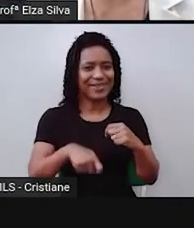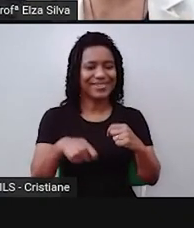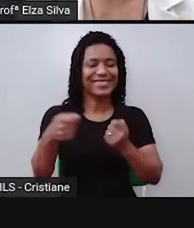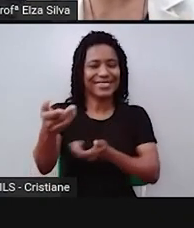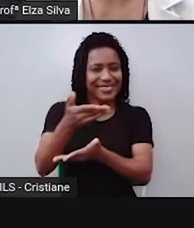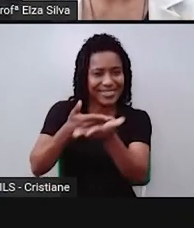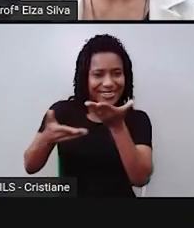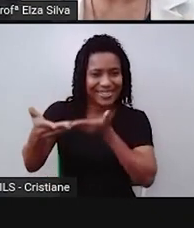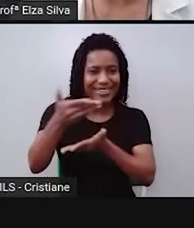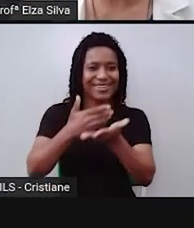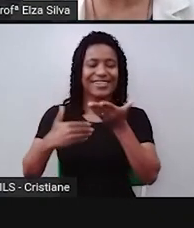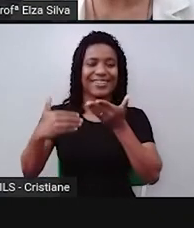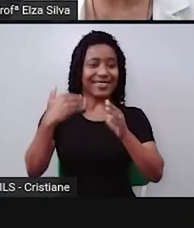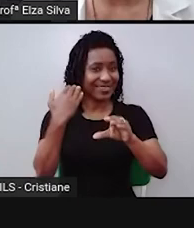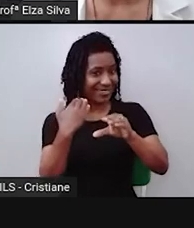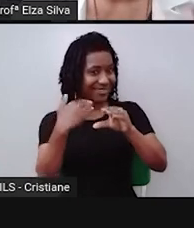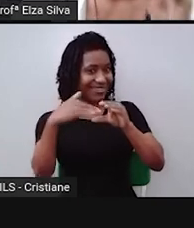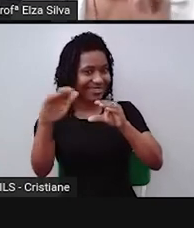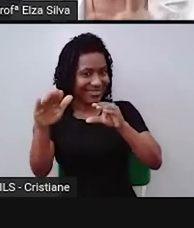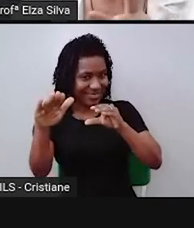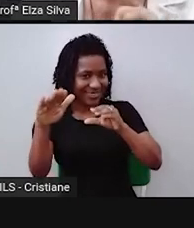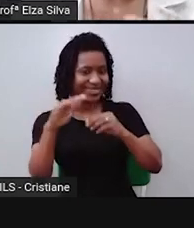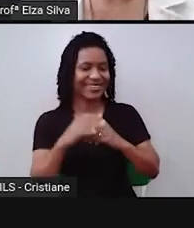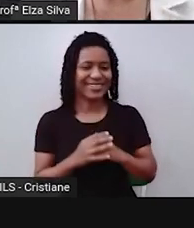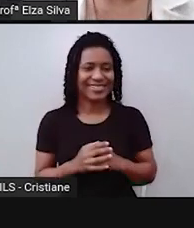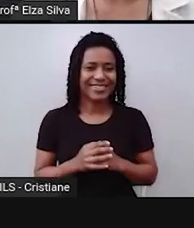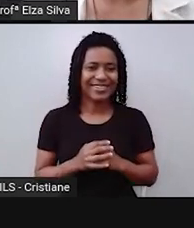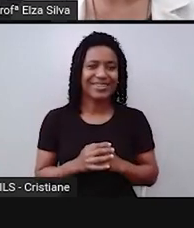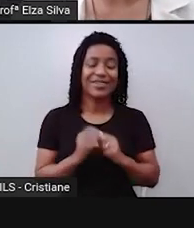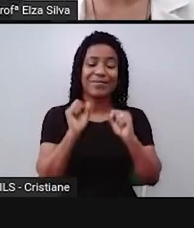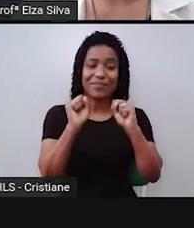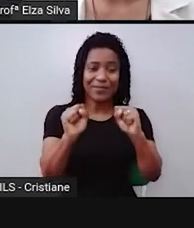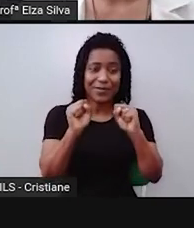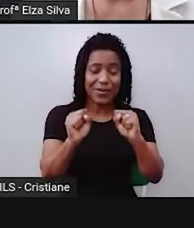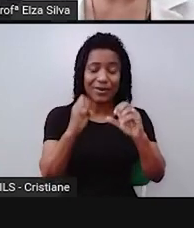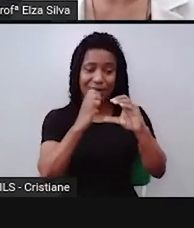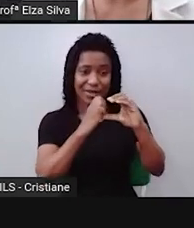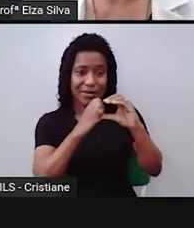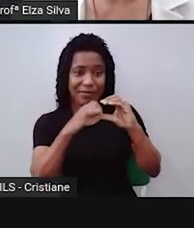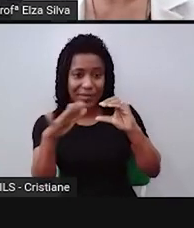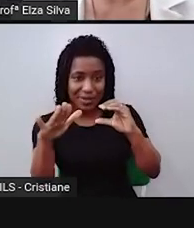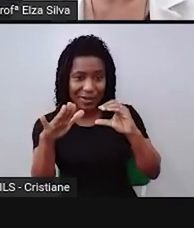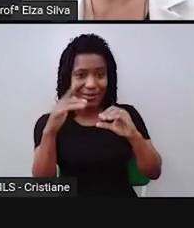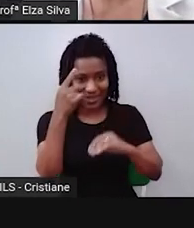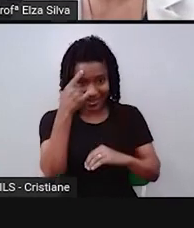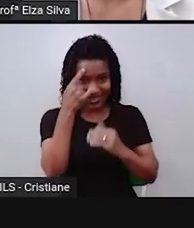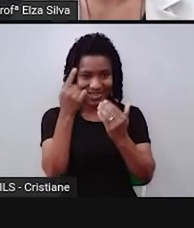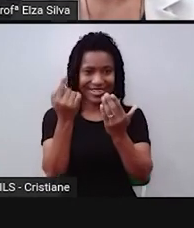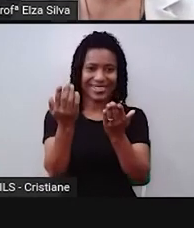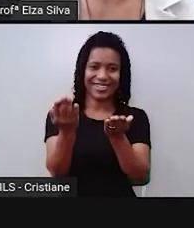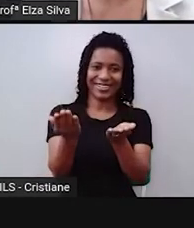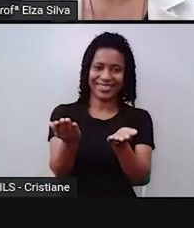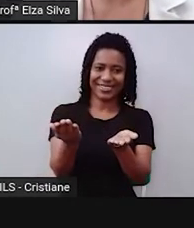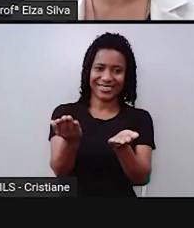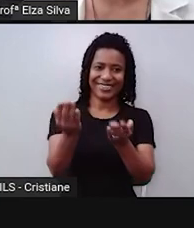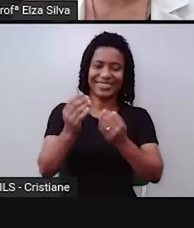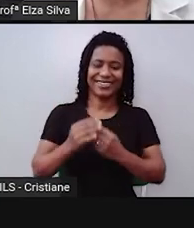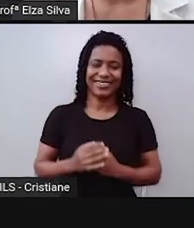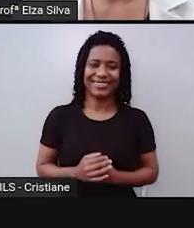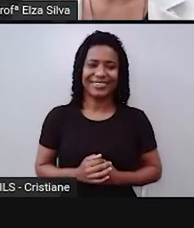experiência ao produzir o meme. Envie para o nosso e-mail, tv.anosfinais